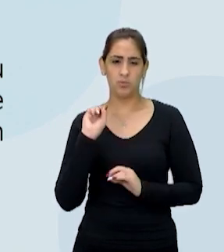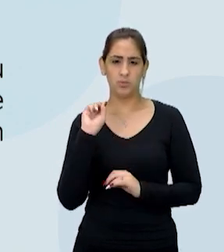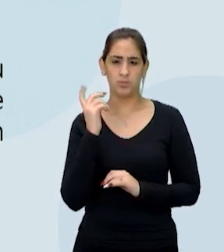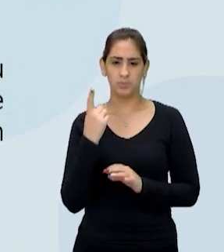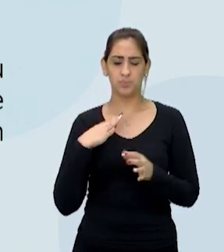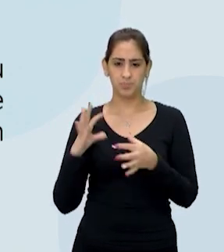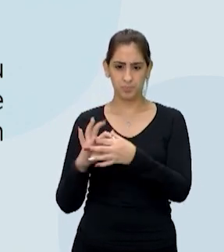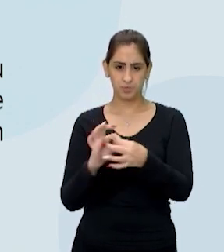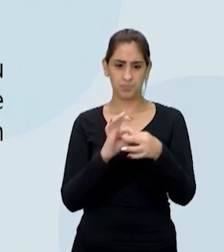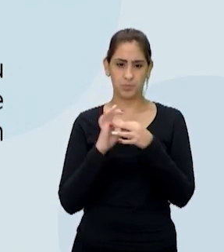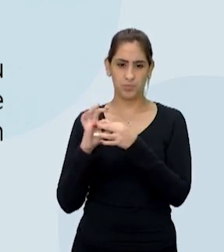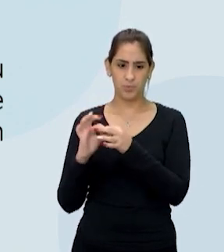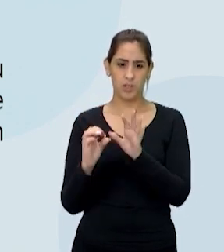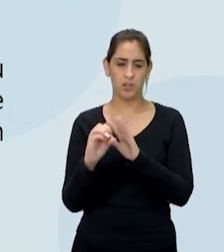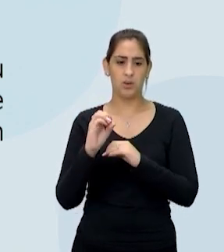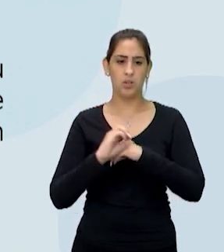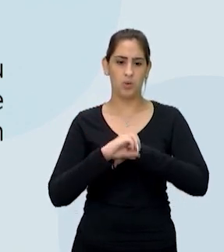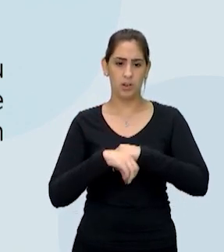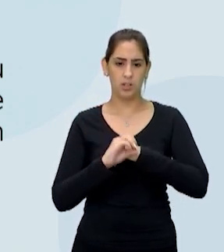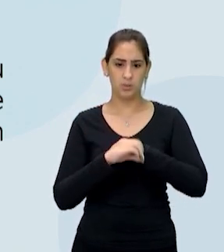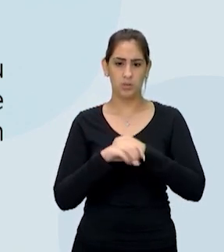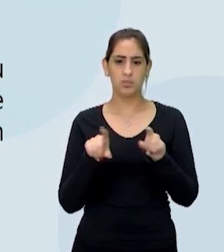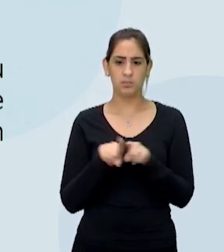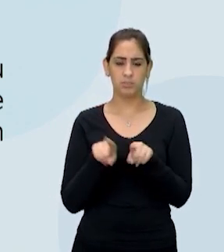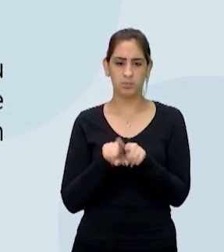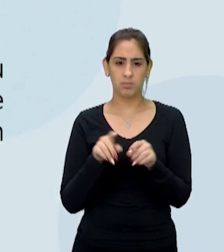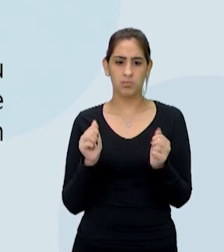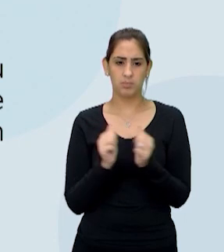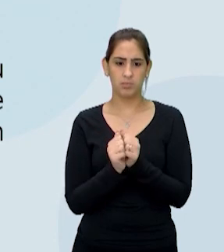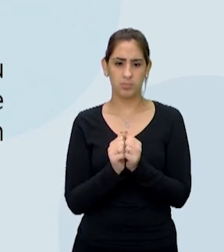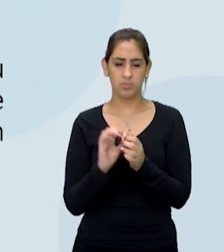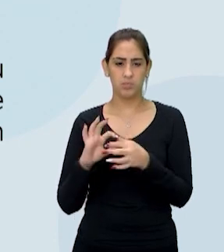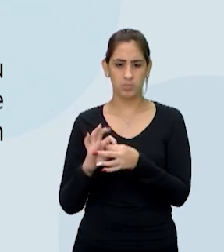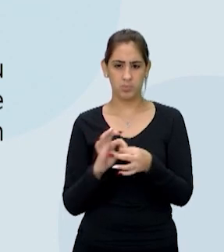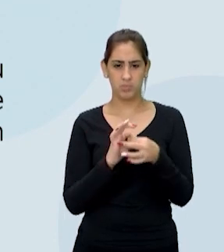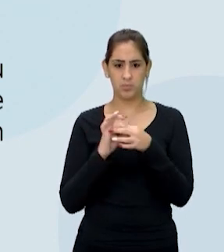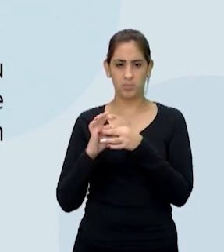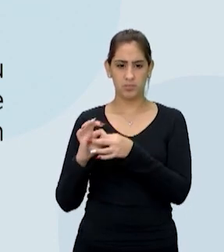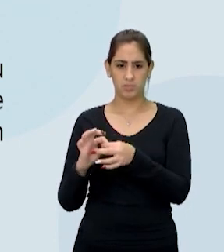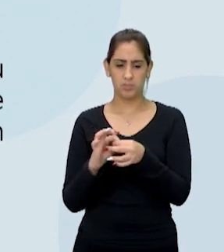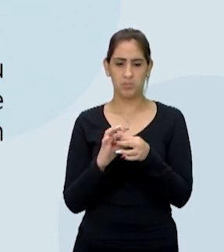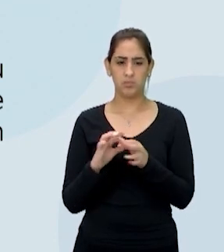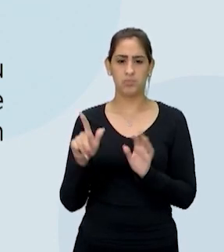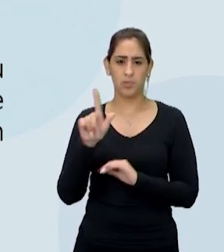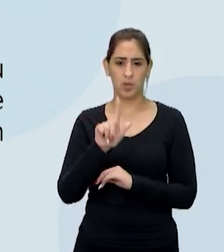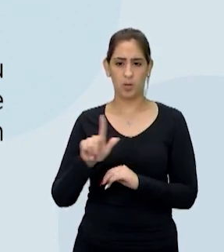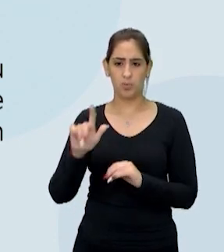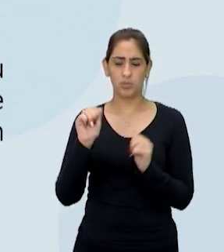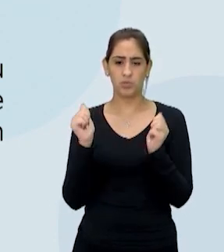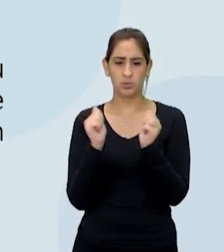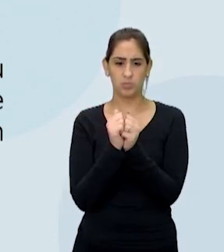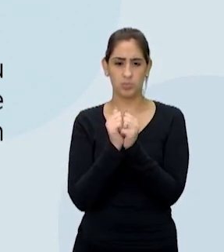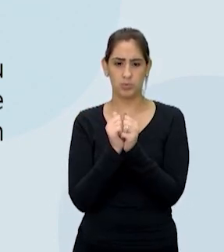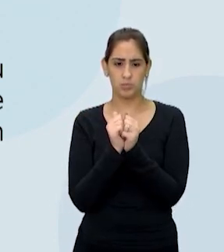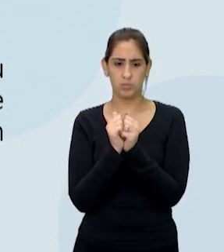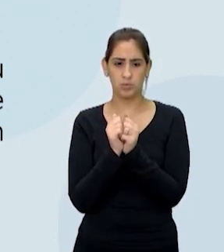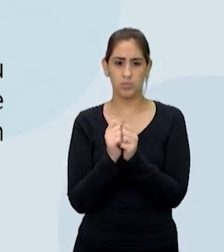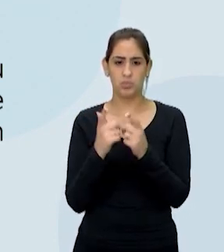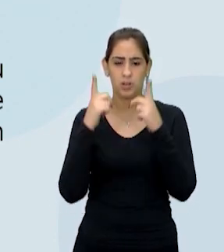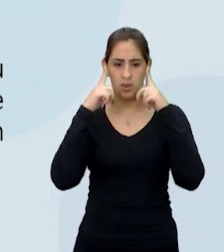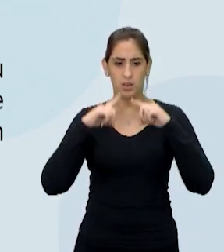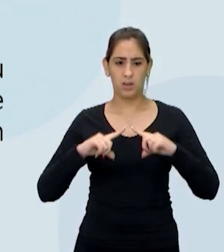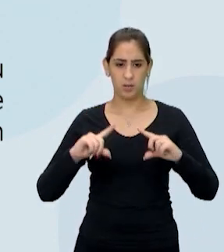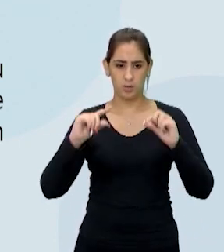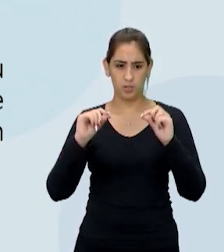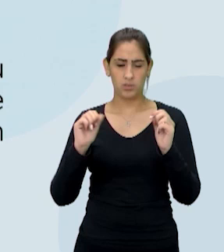unem orações, períodos ou parágrafos, de modo a estabelecer uma sequência lógica como mecanismo linguístico